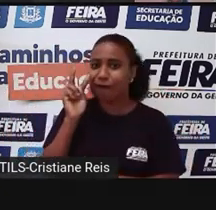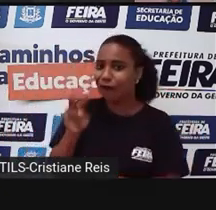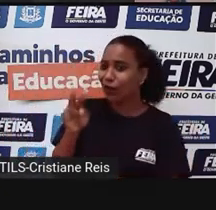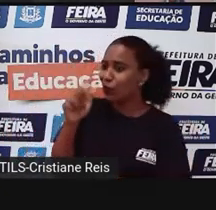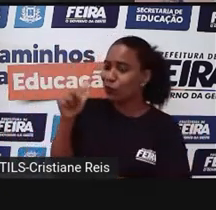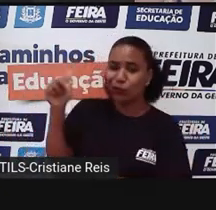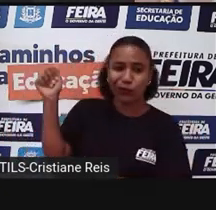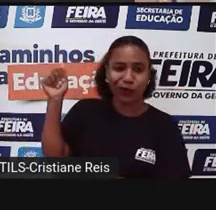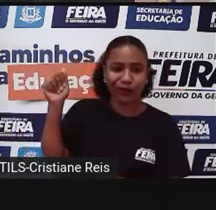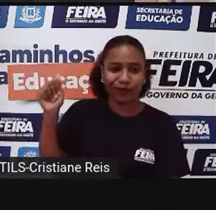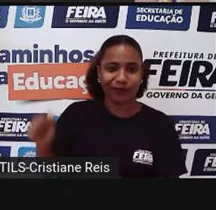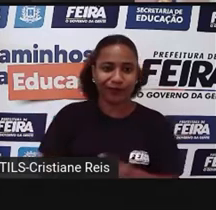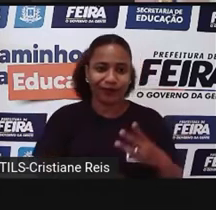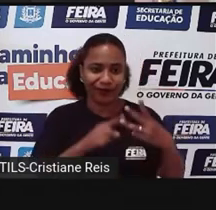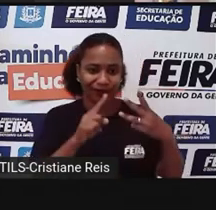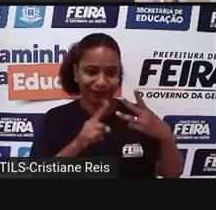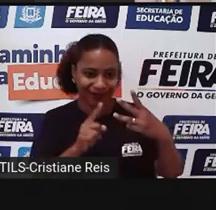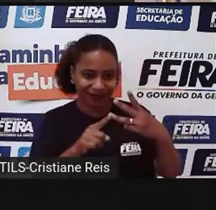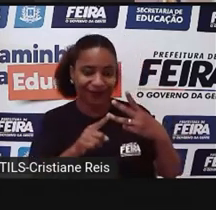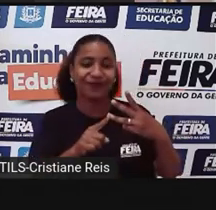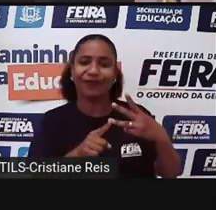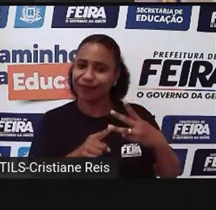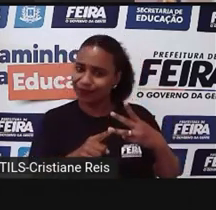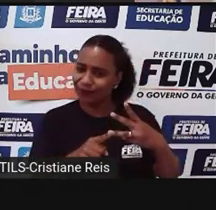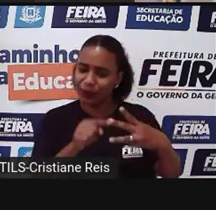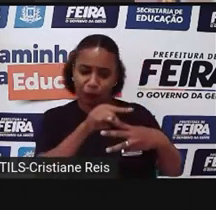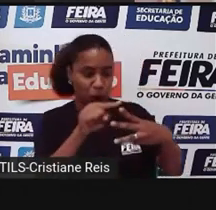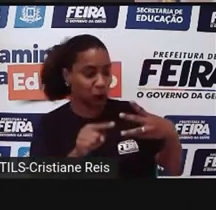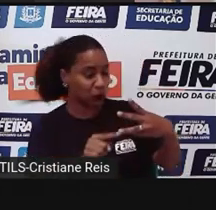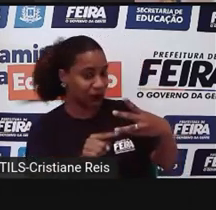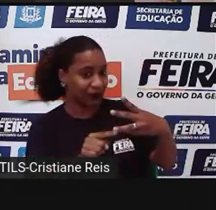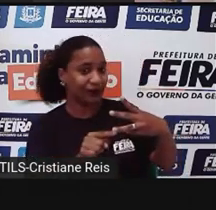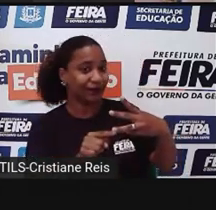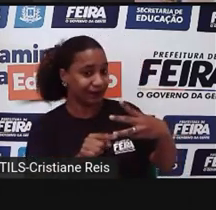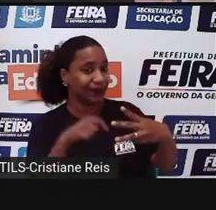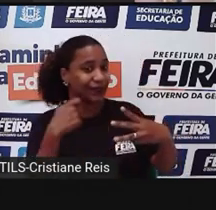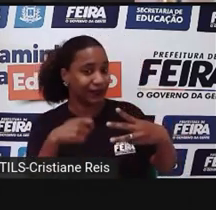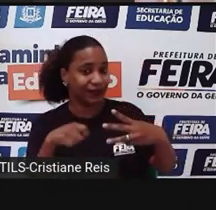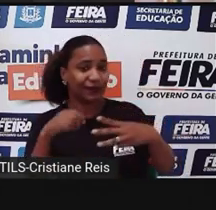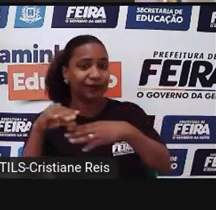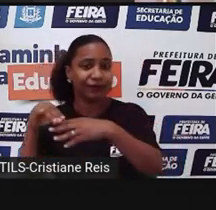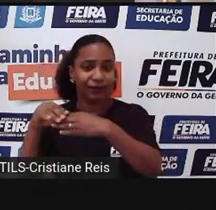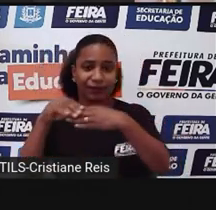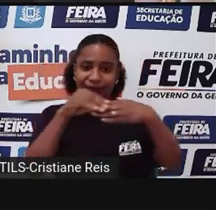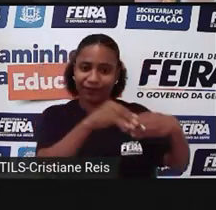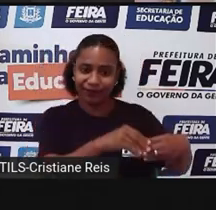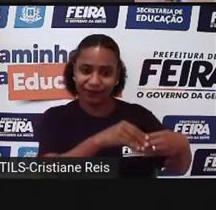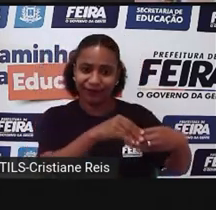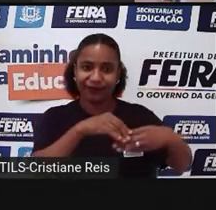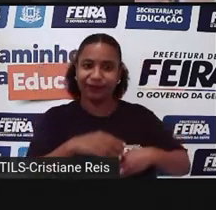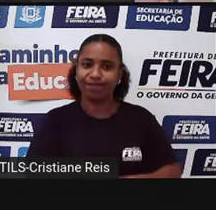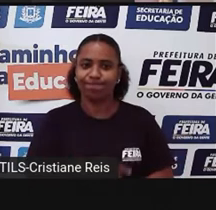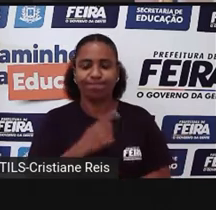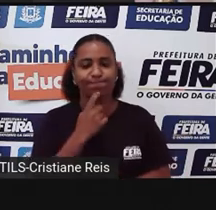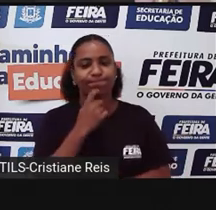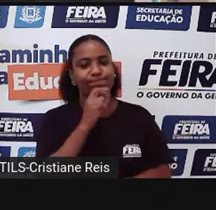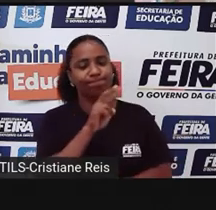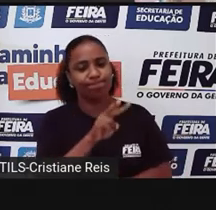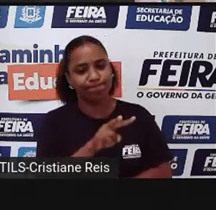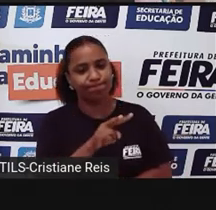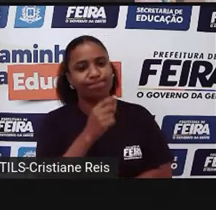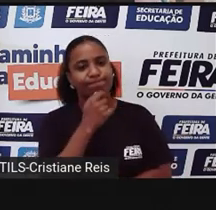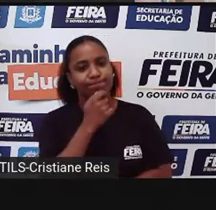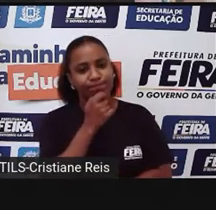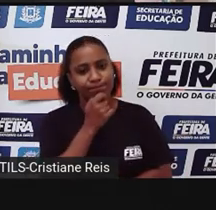maribondos que picam até a morte. Aí a Nancy nada disse. Olhou para a Niame, sim, Niame, cumprimentou,